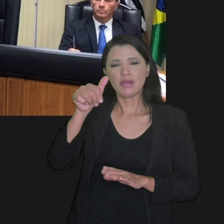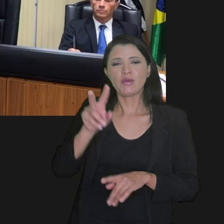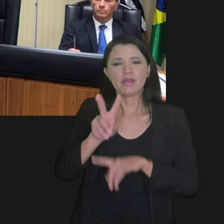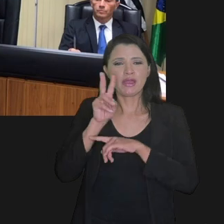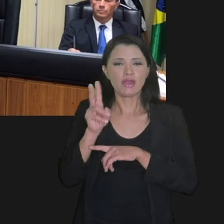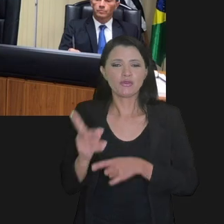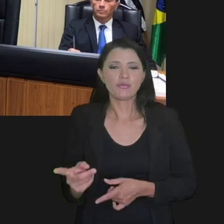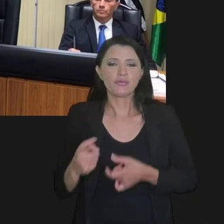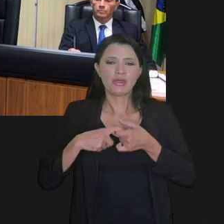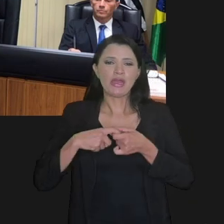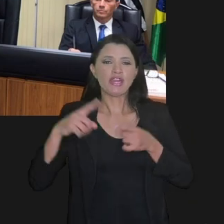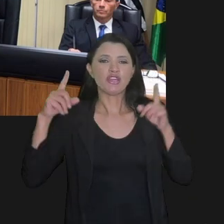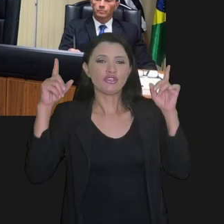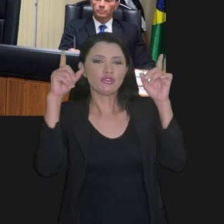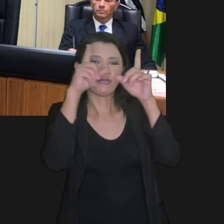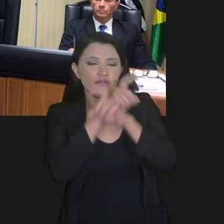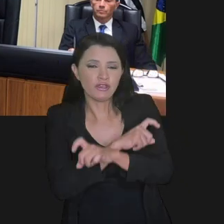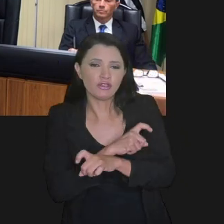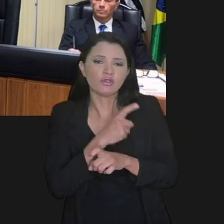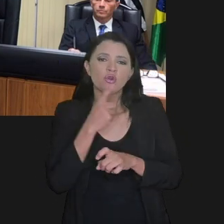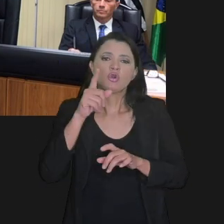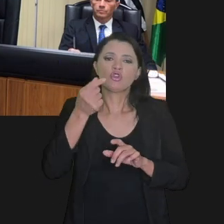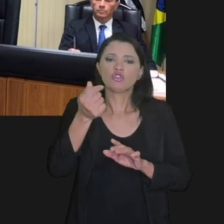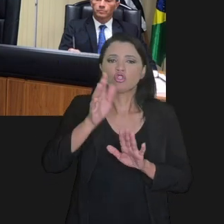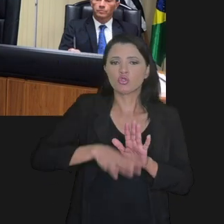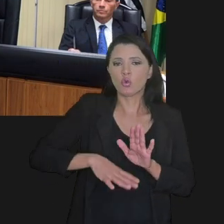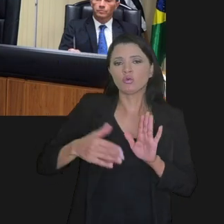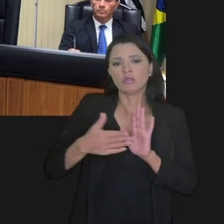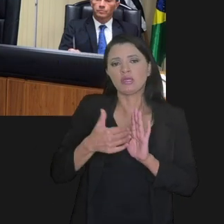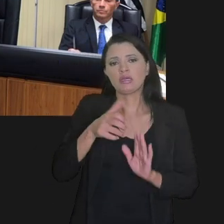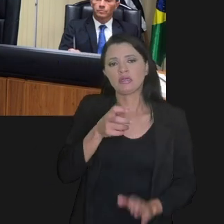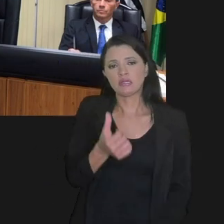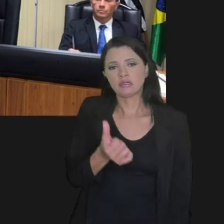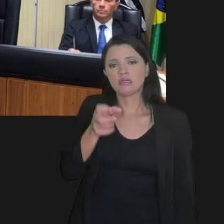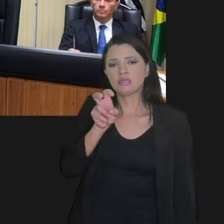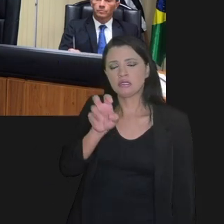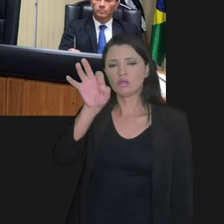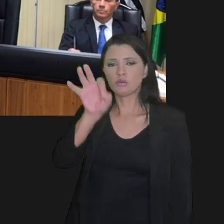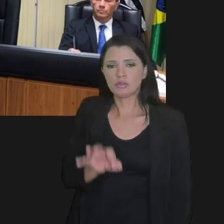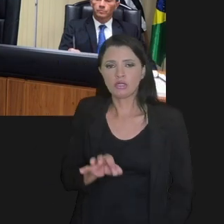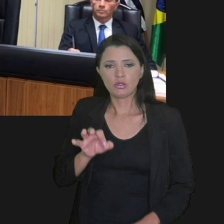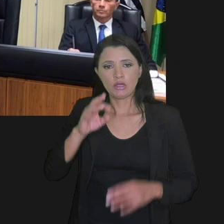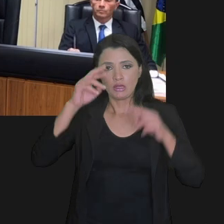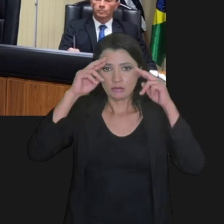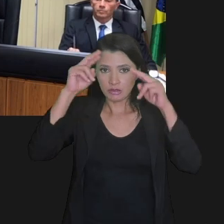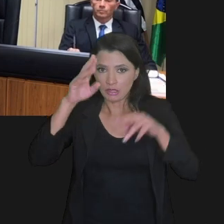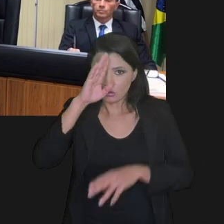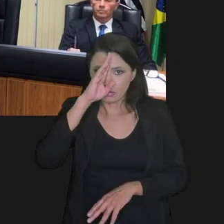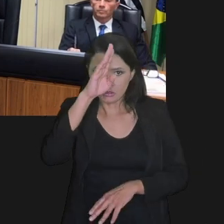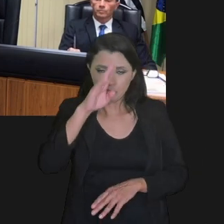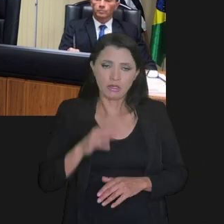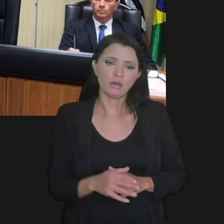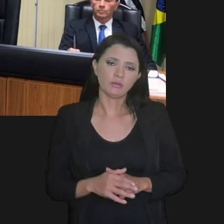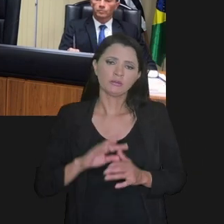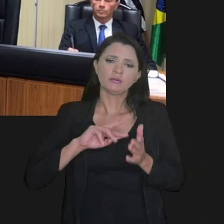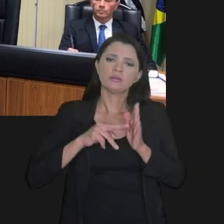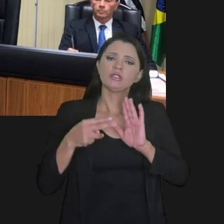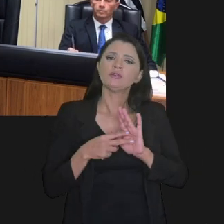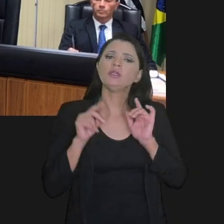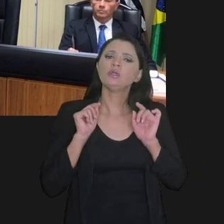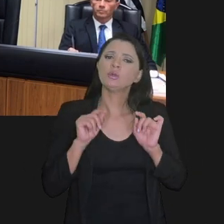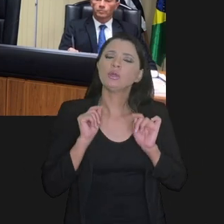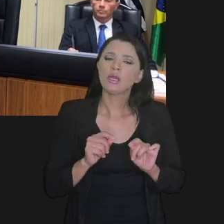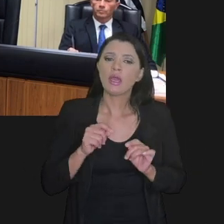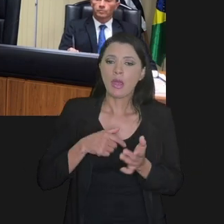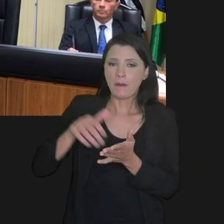Primeiro, para créditos irrecuperáveis e de difícil recuperação, desconto de até 65%, respeitado o principal.